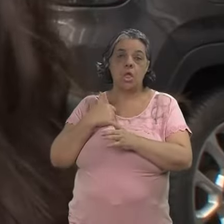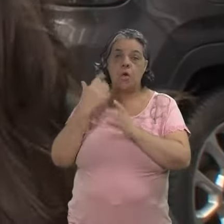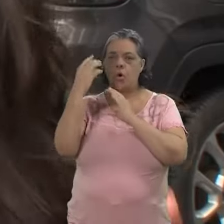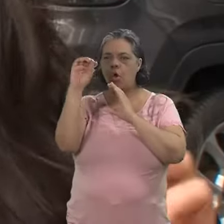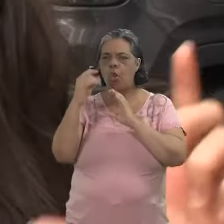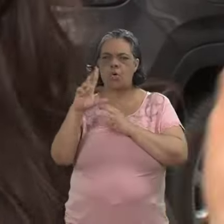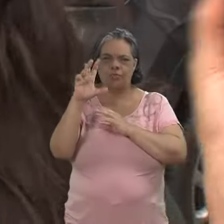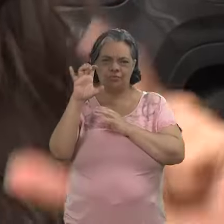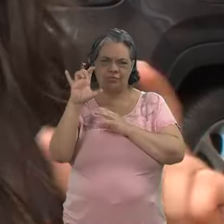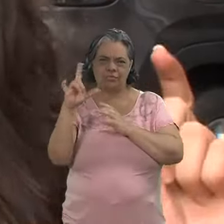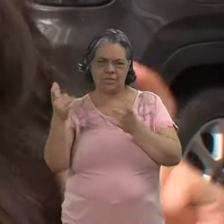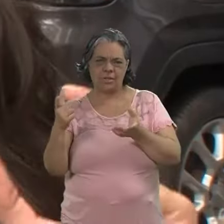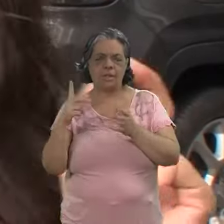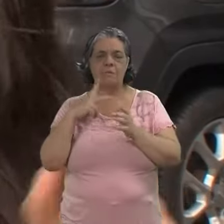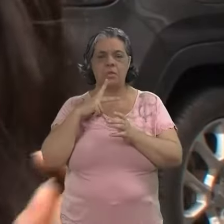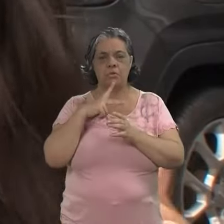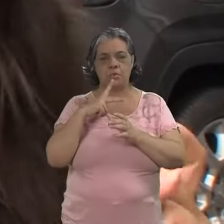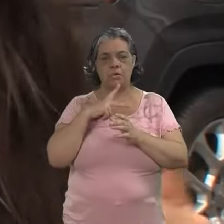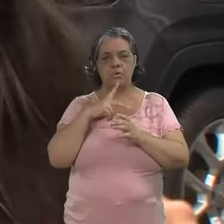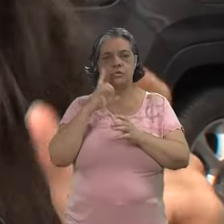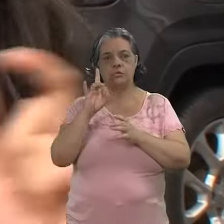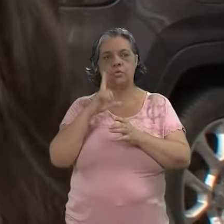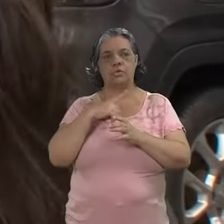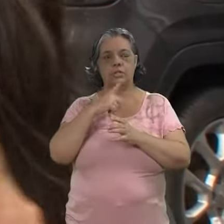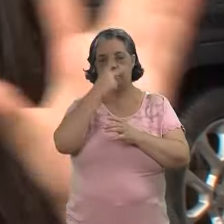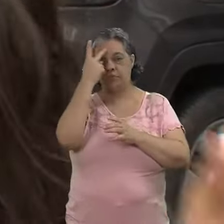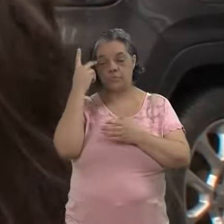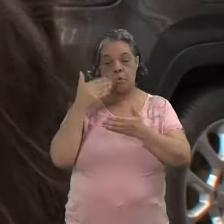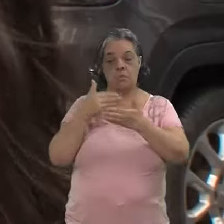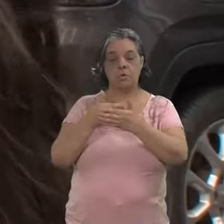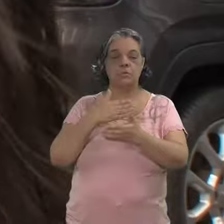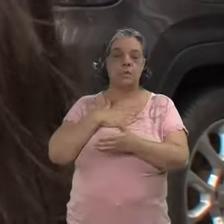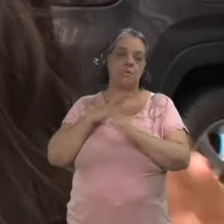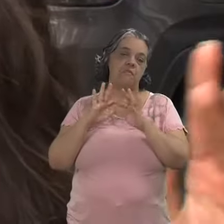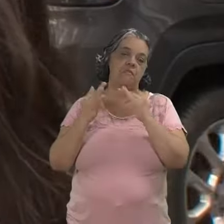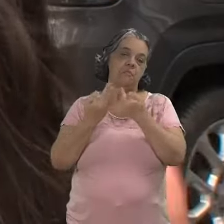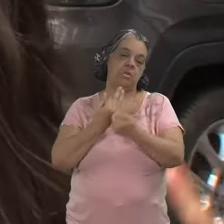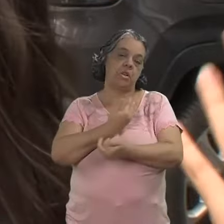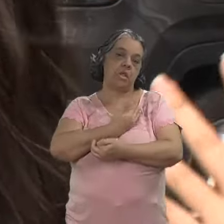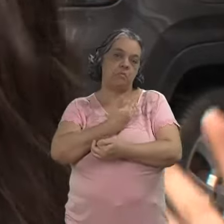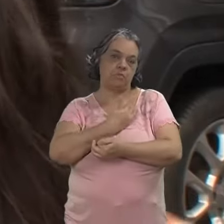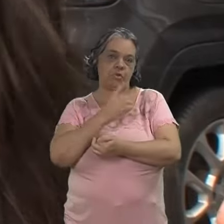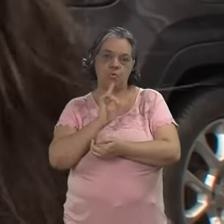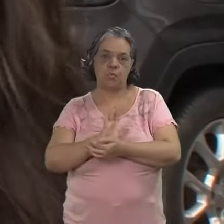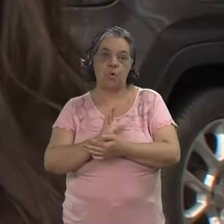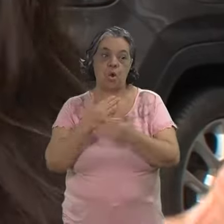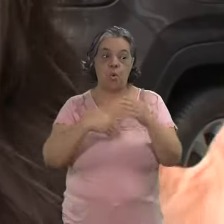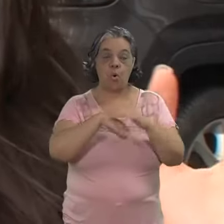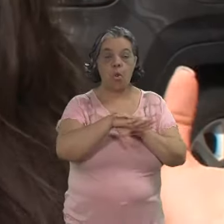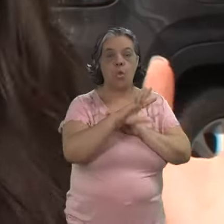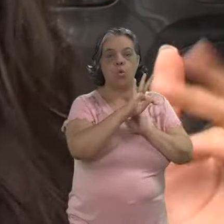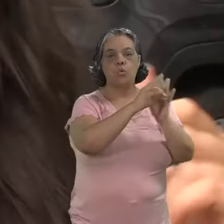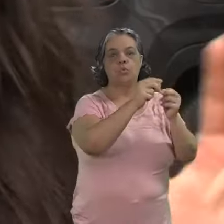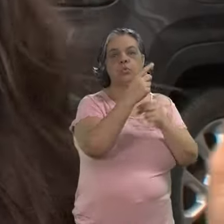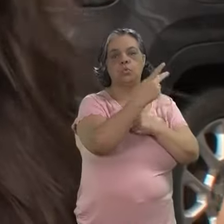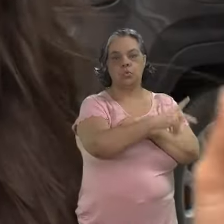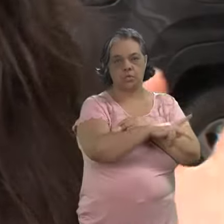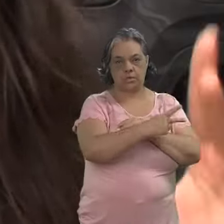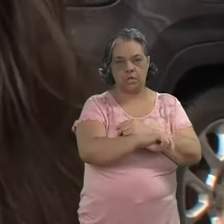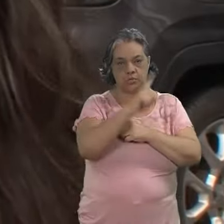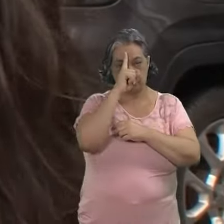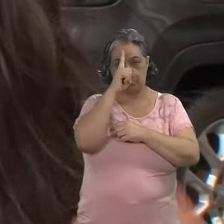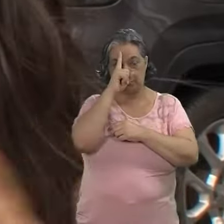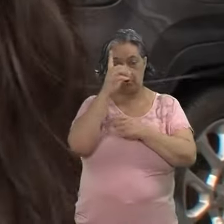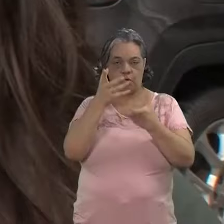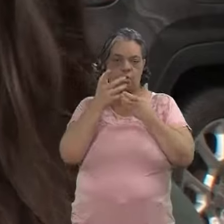Normalmente, eu posto no Instagram que eu tenho, que é privado, que só tem as pessoas mais próximas a mim, minha família, minhas amigas, e aí eu coloco nele tudo o que eu